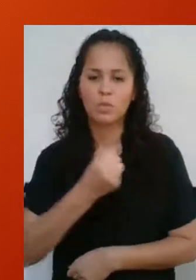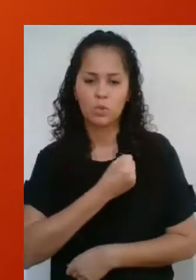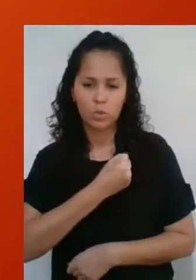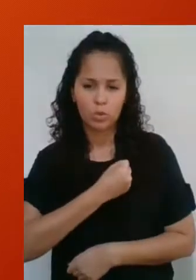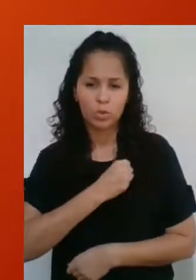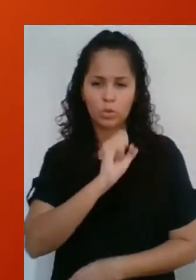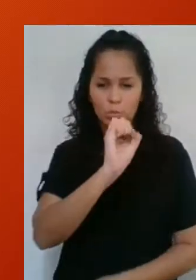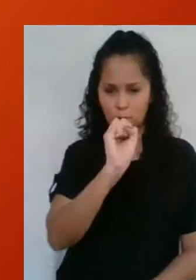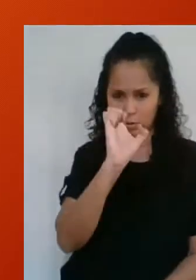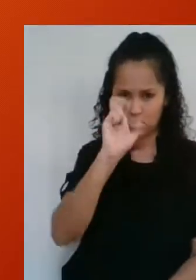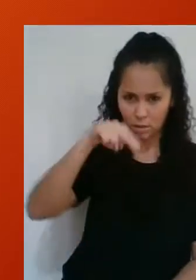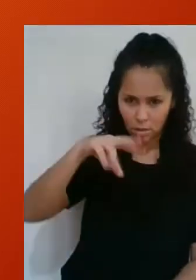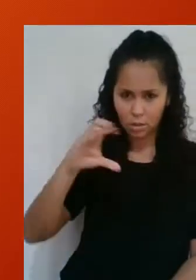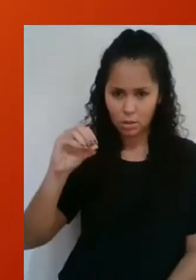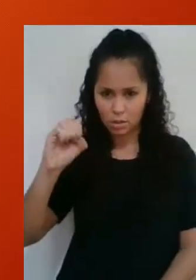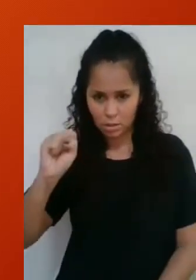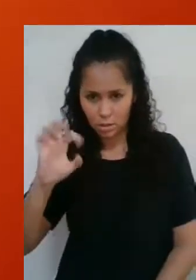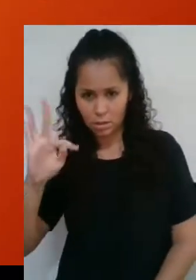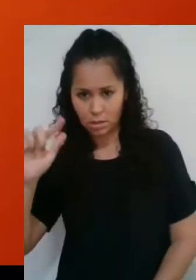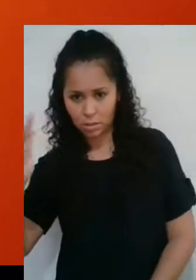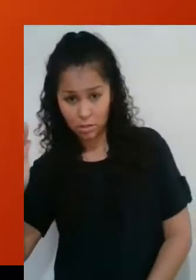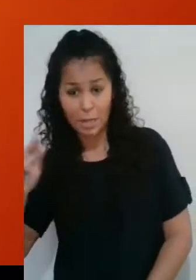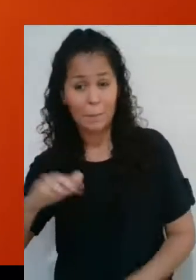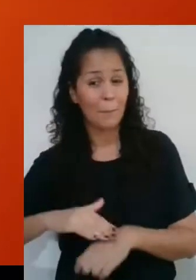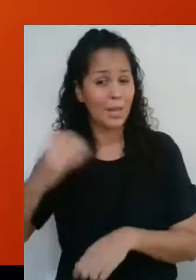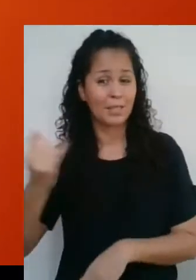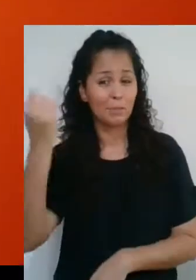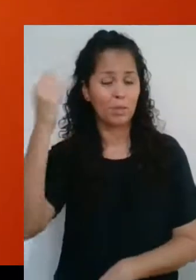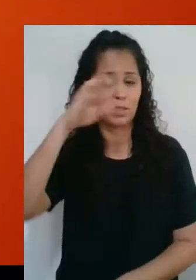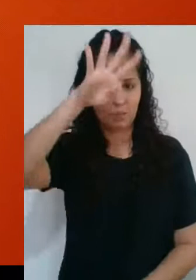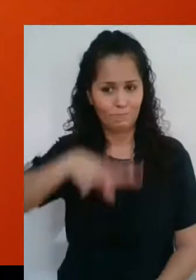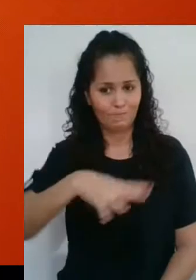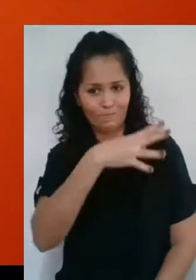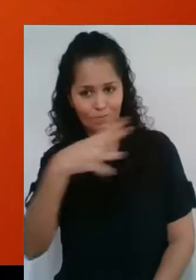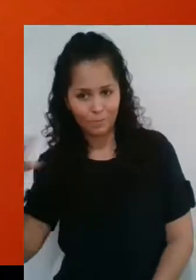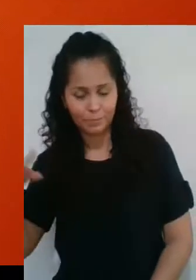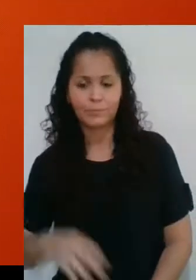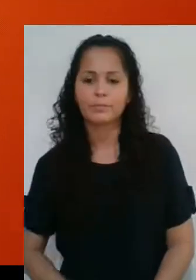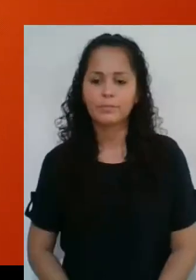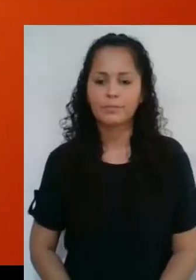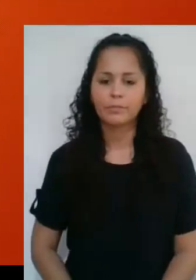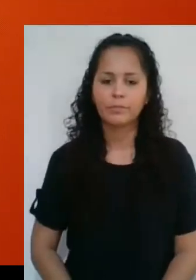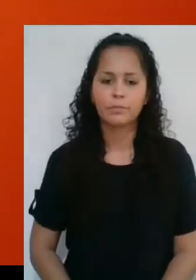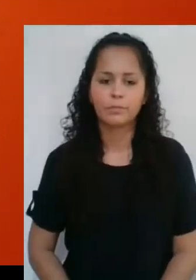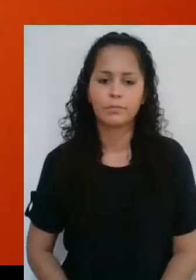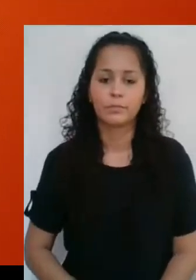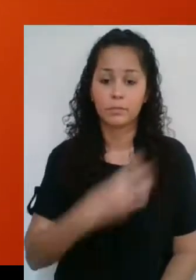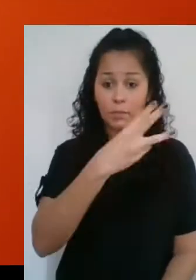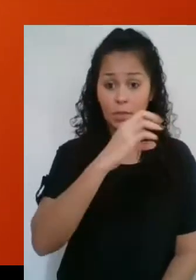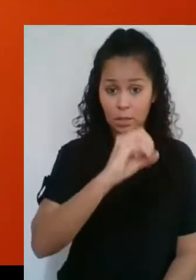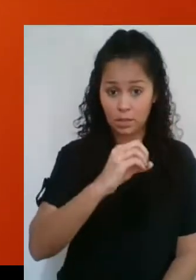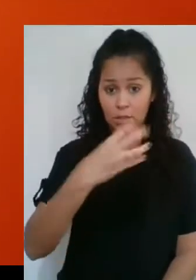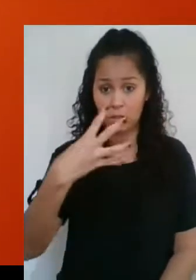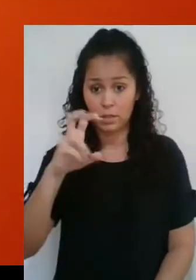valores dos senos, cossenos e tangentes dos arcos mais importantes, que são ditos os arcos notáveis.